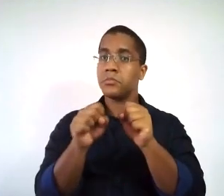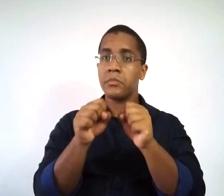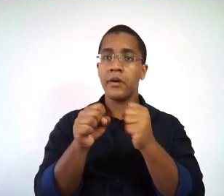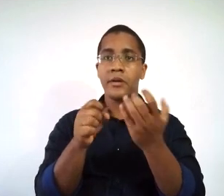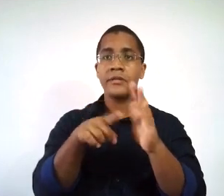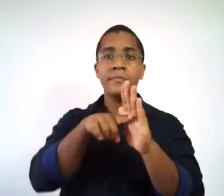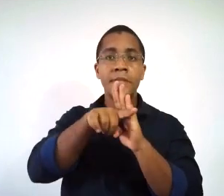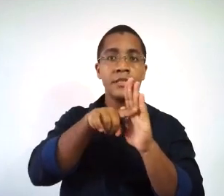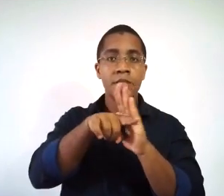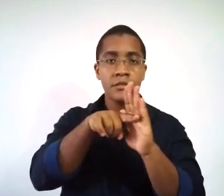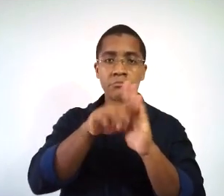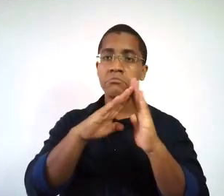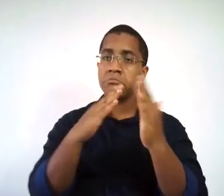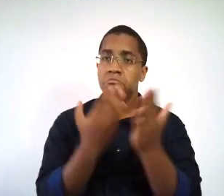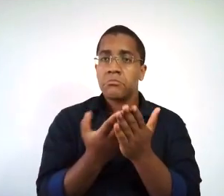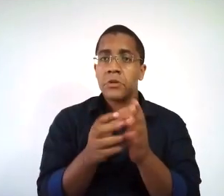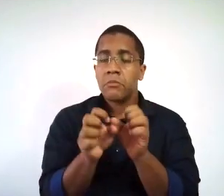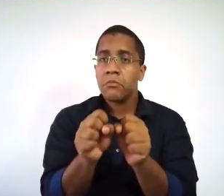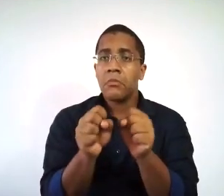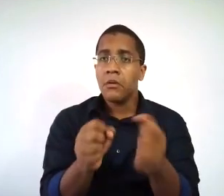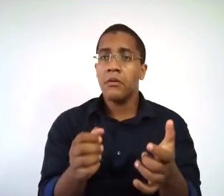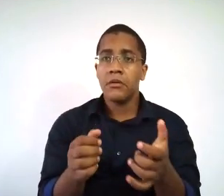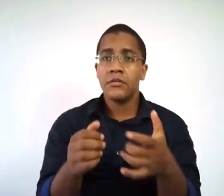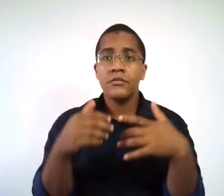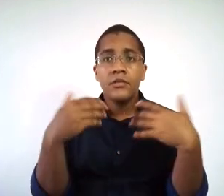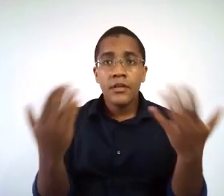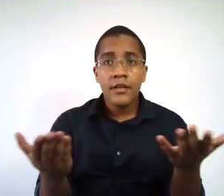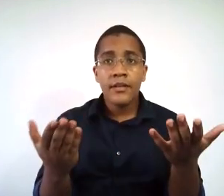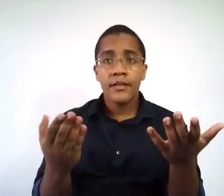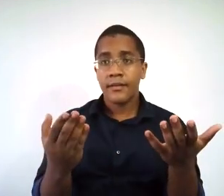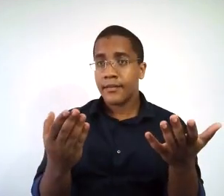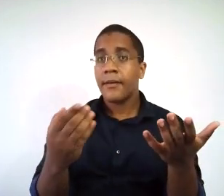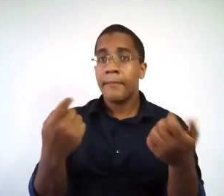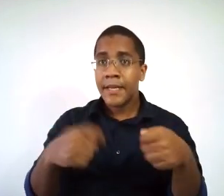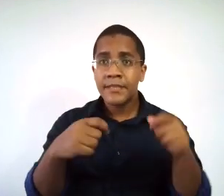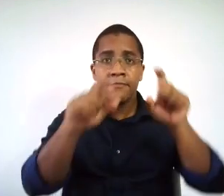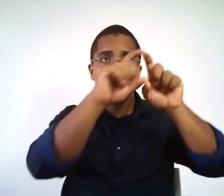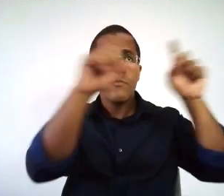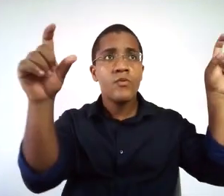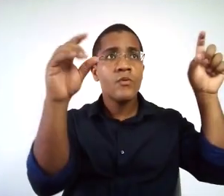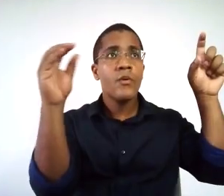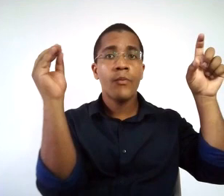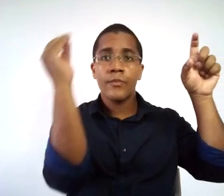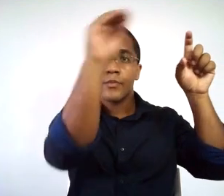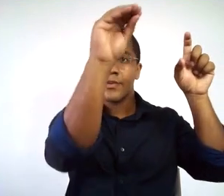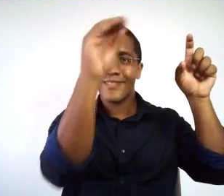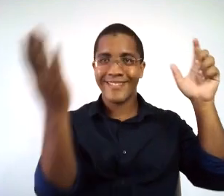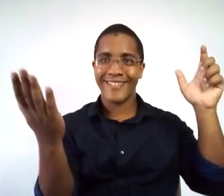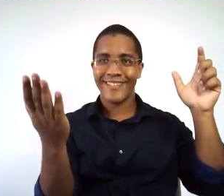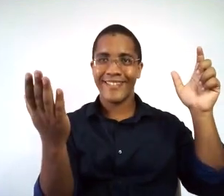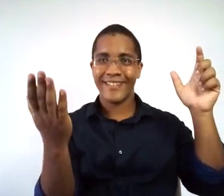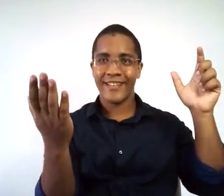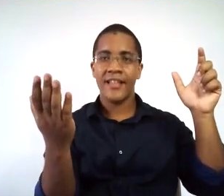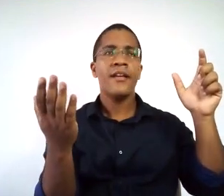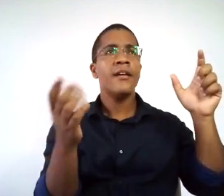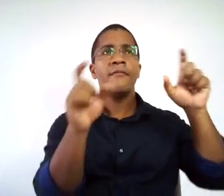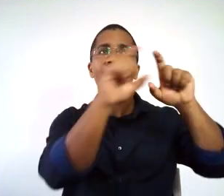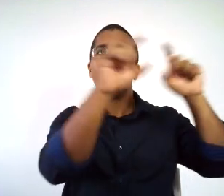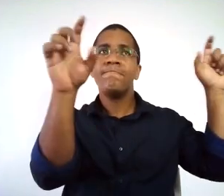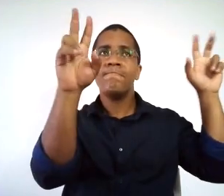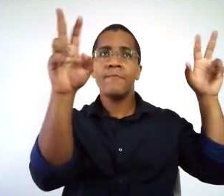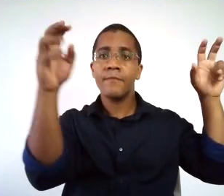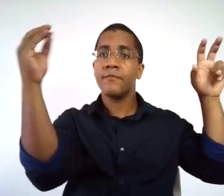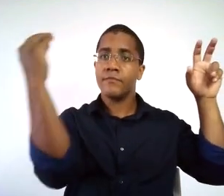disciplinas também, vocês podem precisar de fazer uma pesquisa escolar e ela vai ter que estar